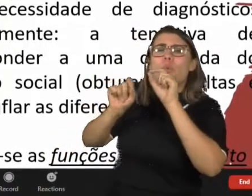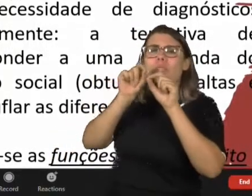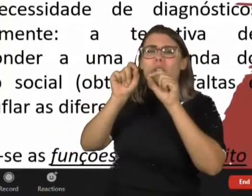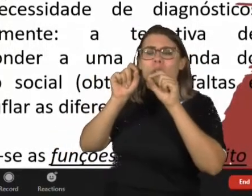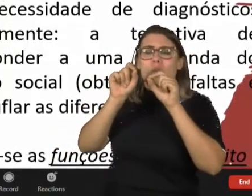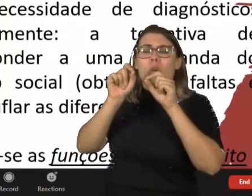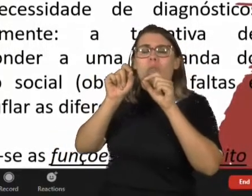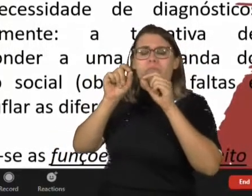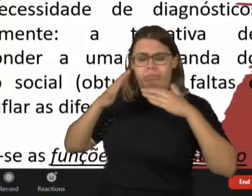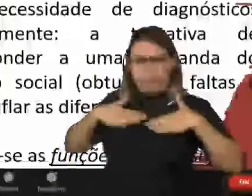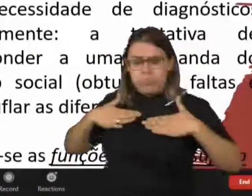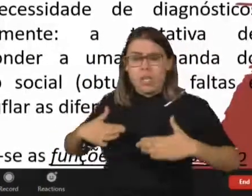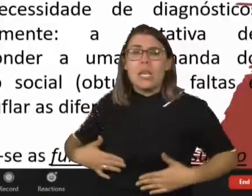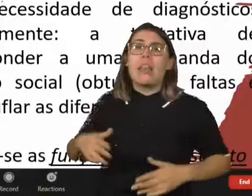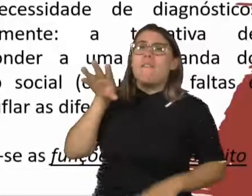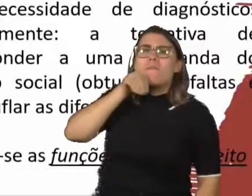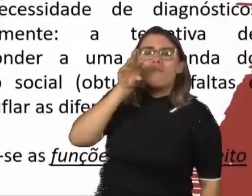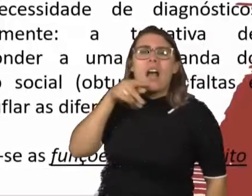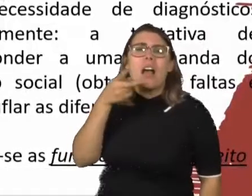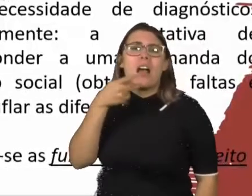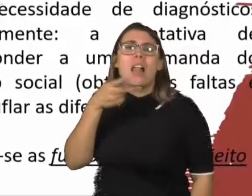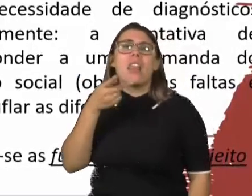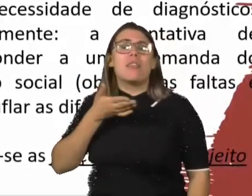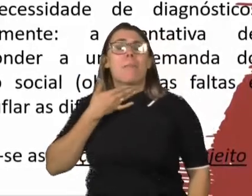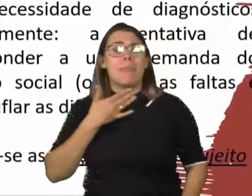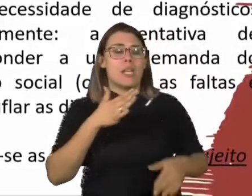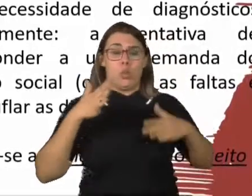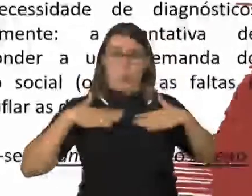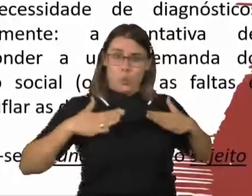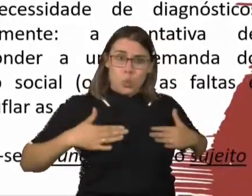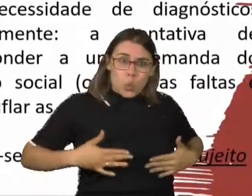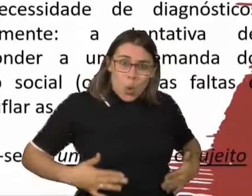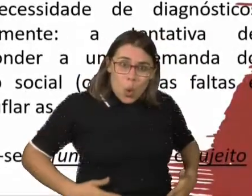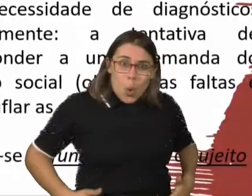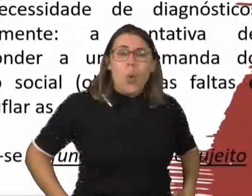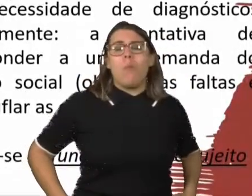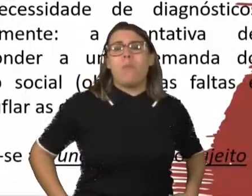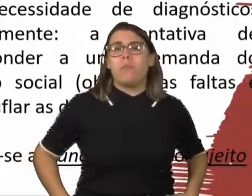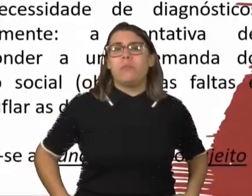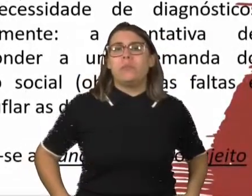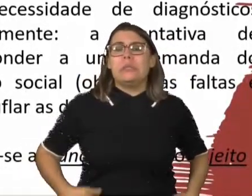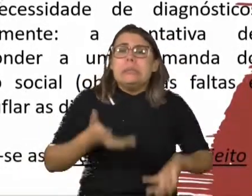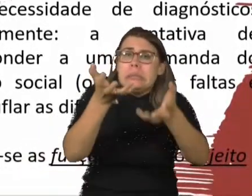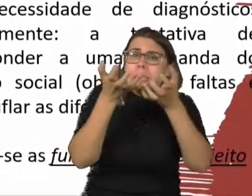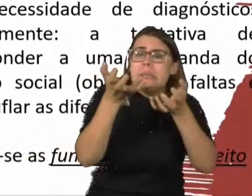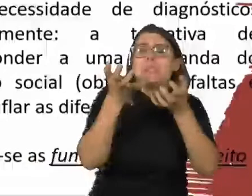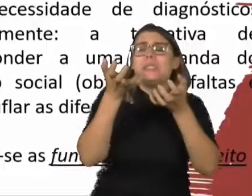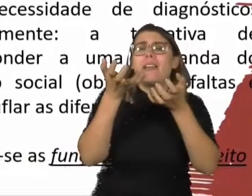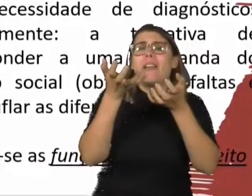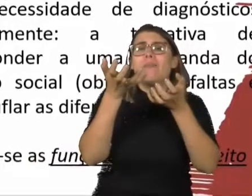funções prejudicadas. Funções da fala, da psicomotricidade, da aprendizagem. E esquece que há um